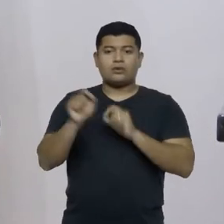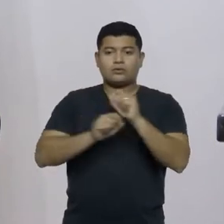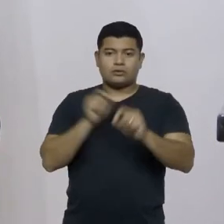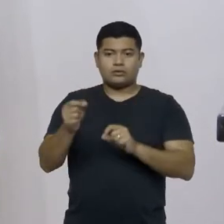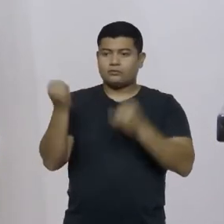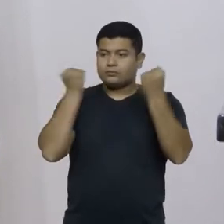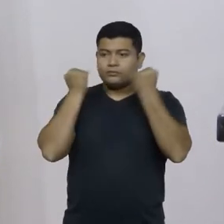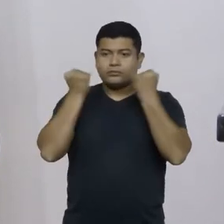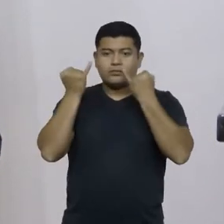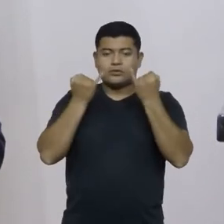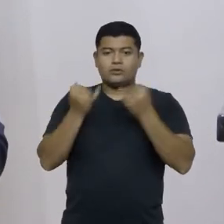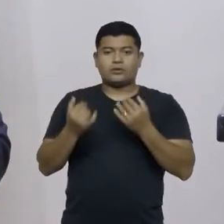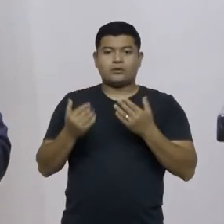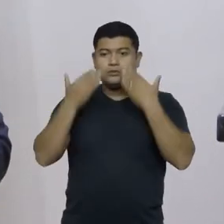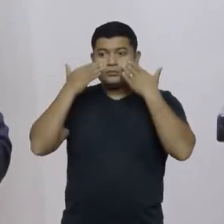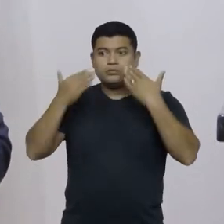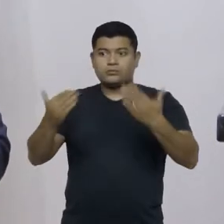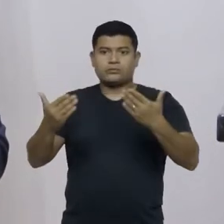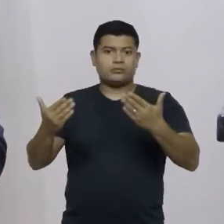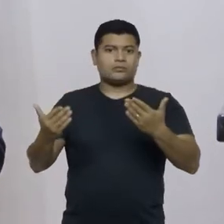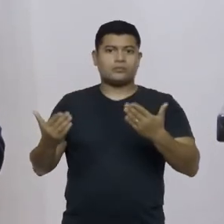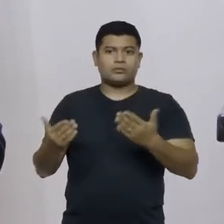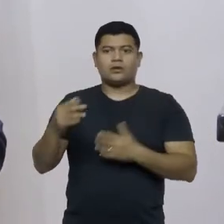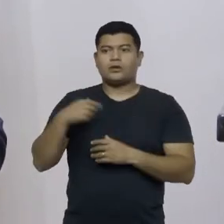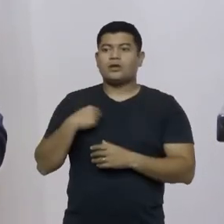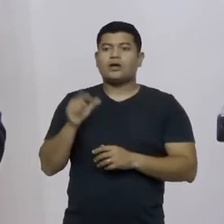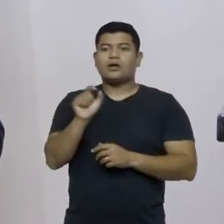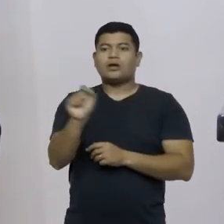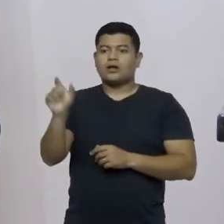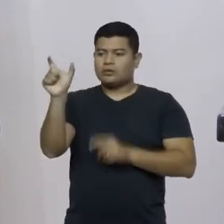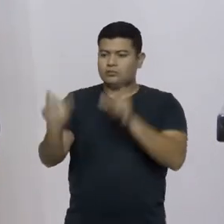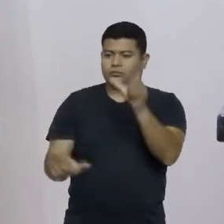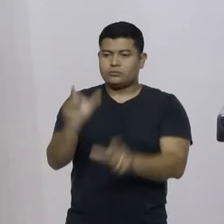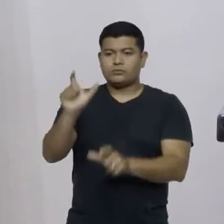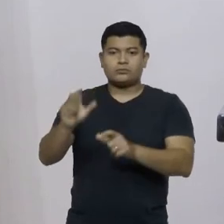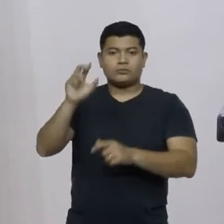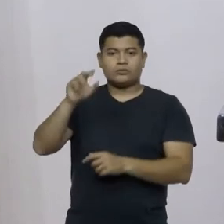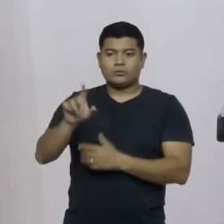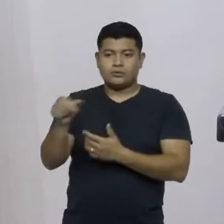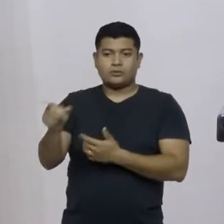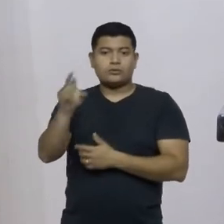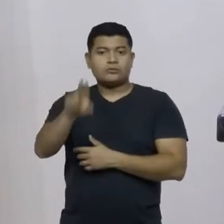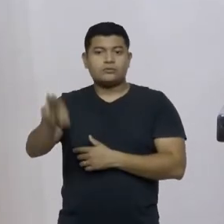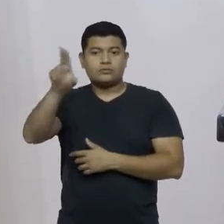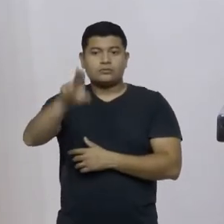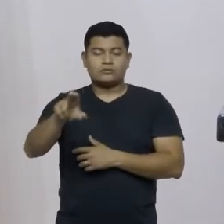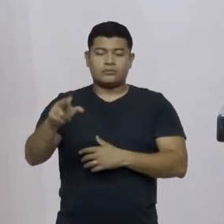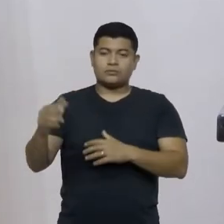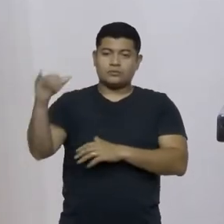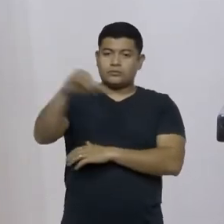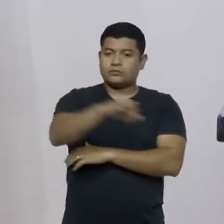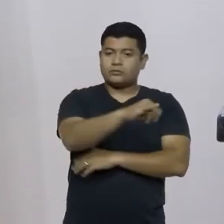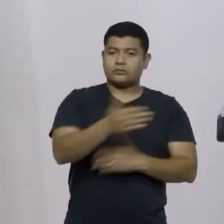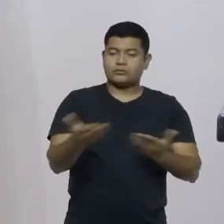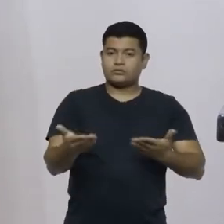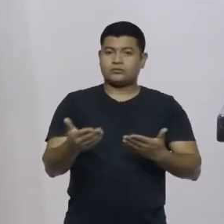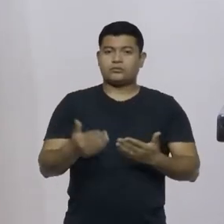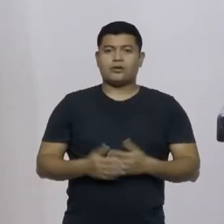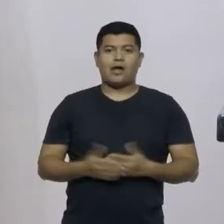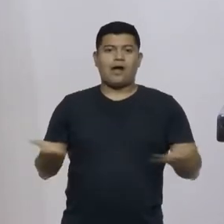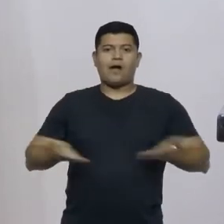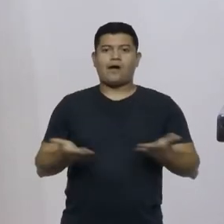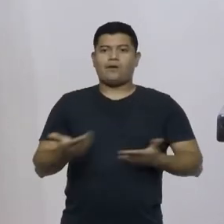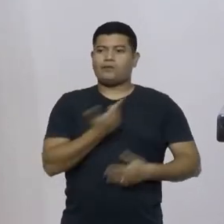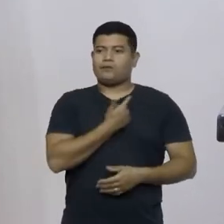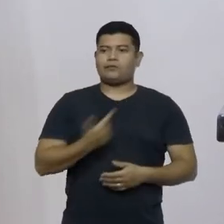os equipamentos públicos que são destinados à saúde, esse governo agora diz